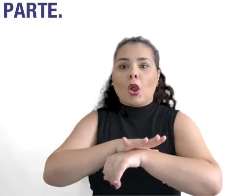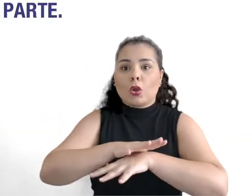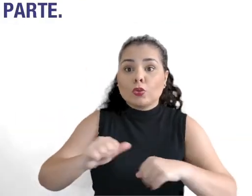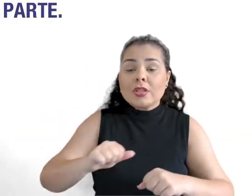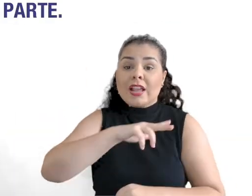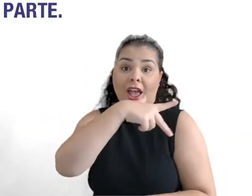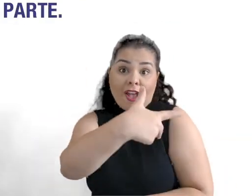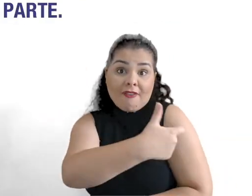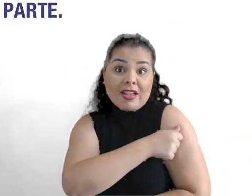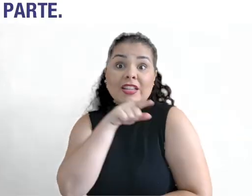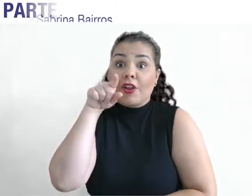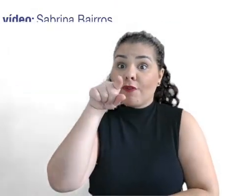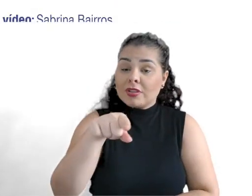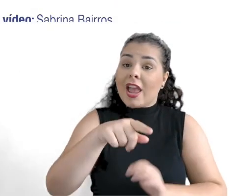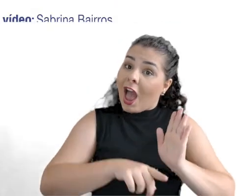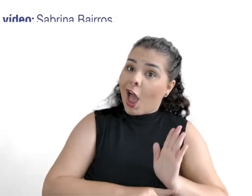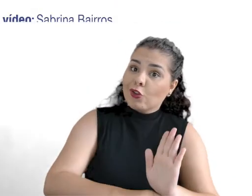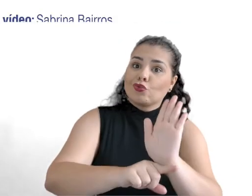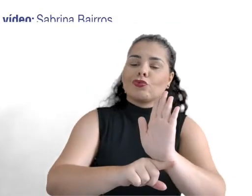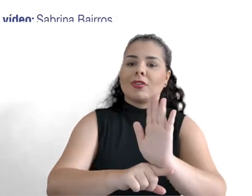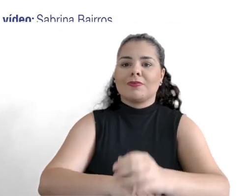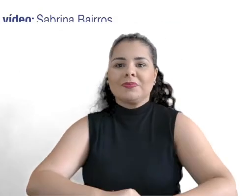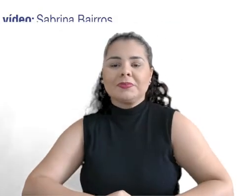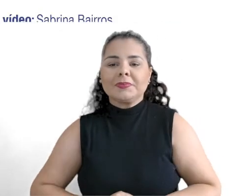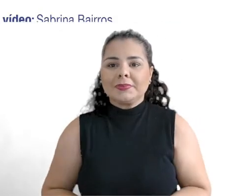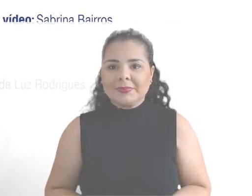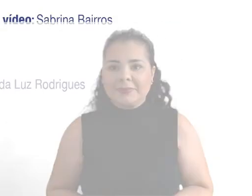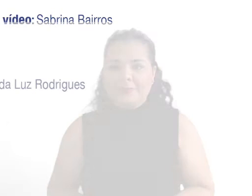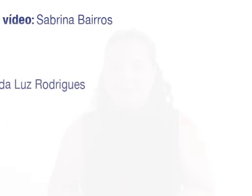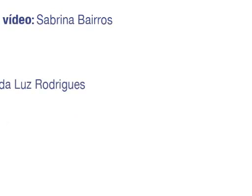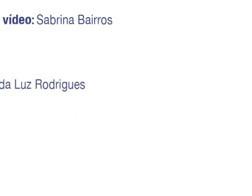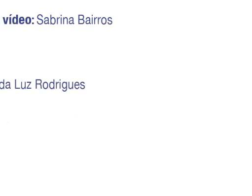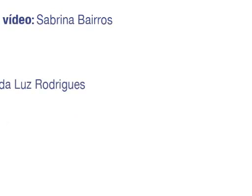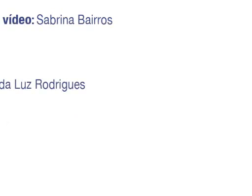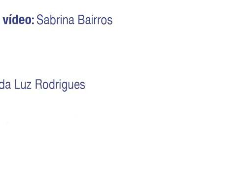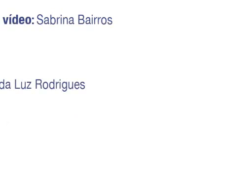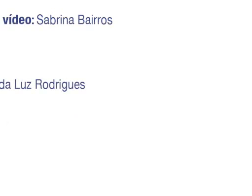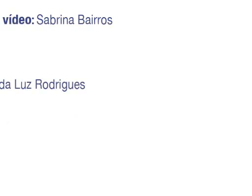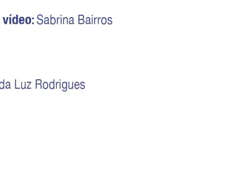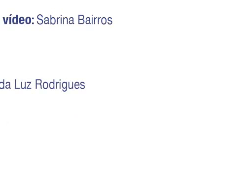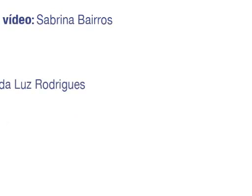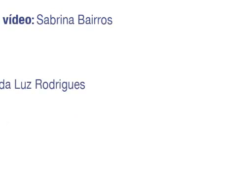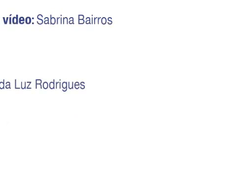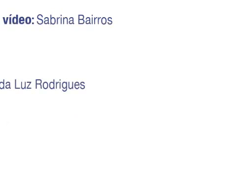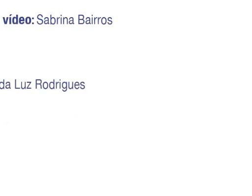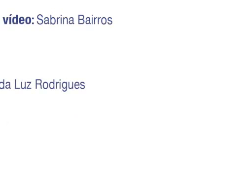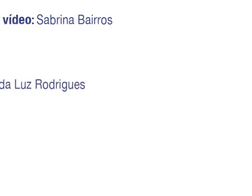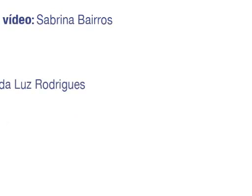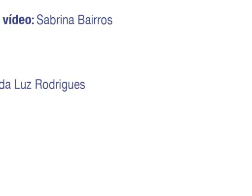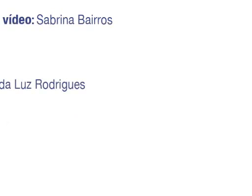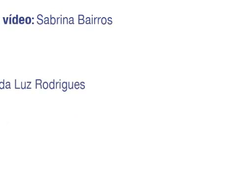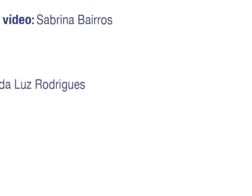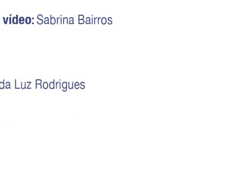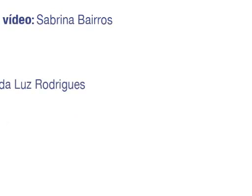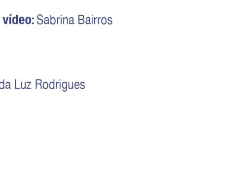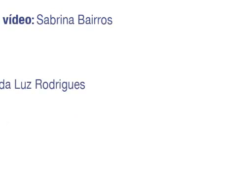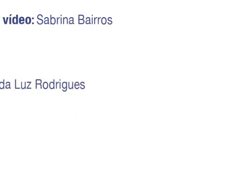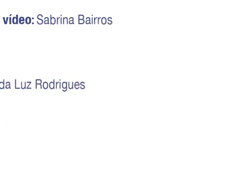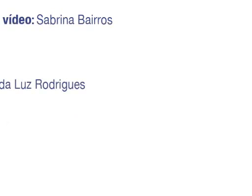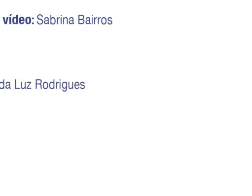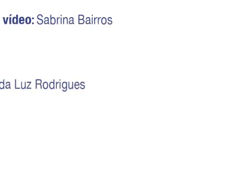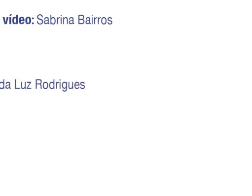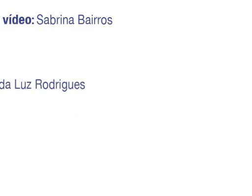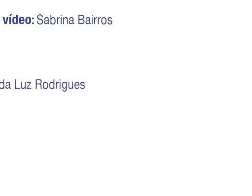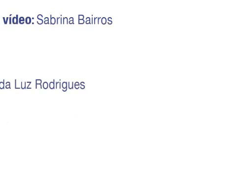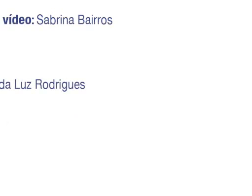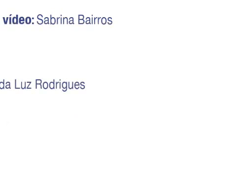Tomando vacina, você está fazendo a sua parte. Realização mais Movimento de Ação e Inovação Social. Conselho Movimento Down. Cristiane Aquino, Cristiane Zamari Diogo, Gonzalo Lopes.